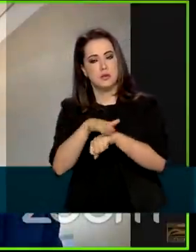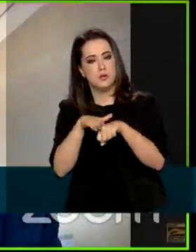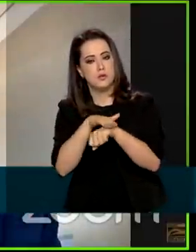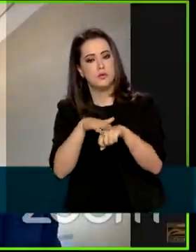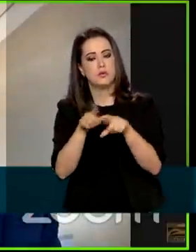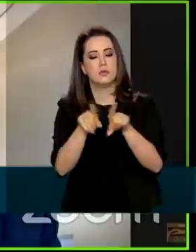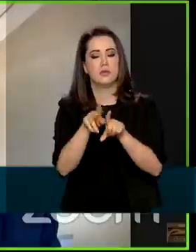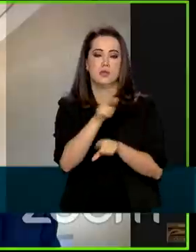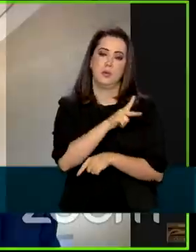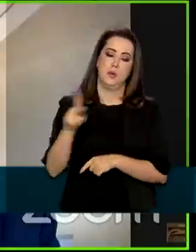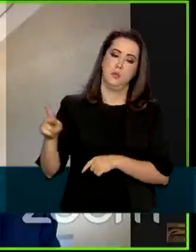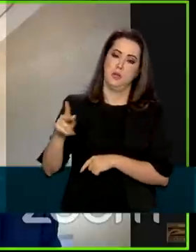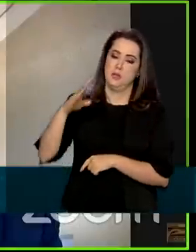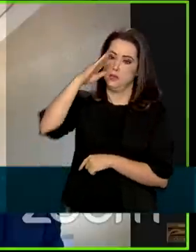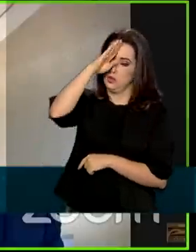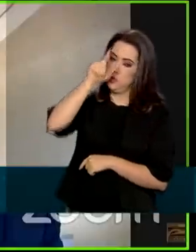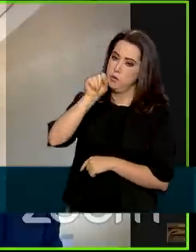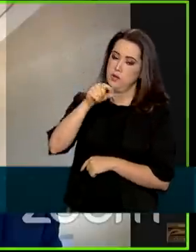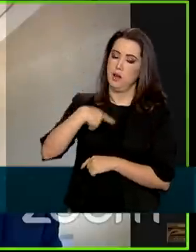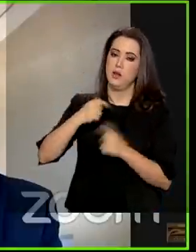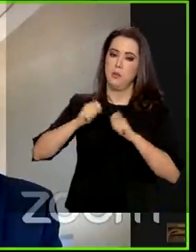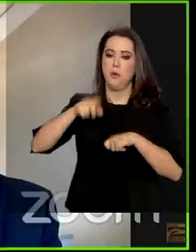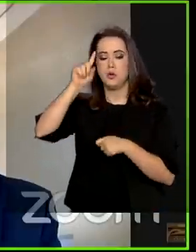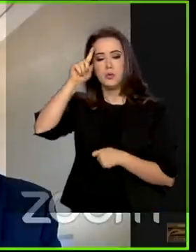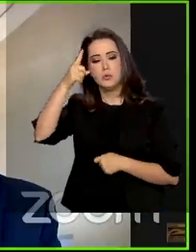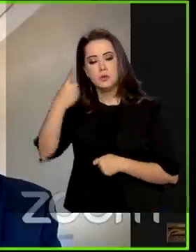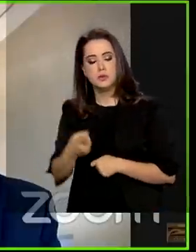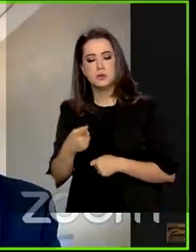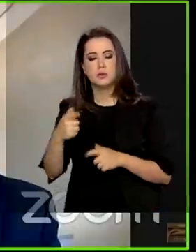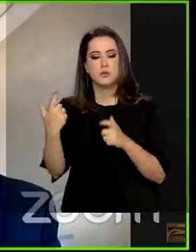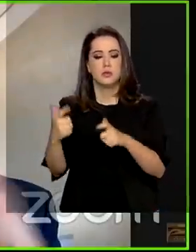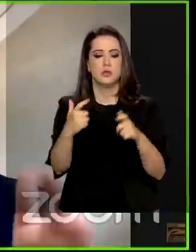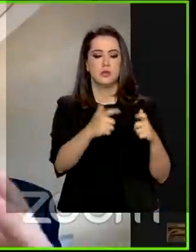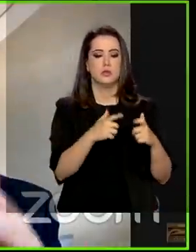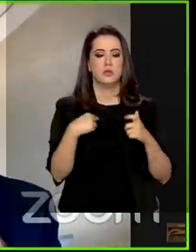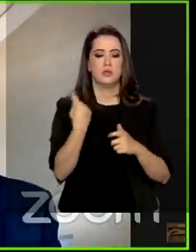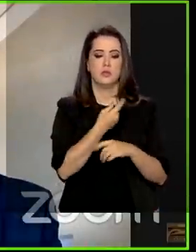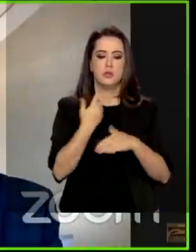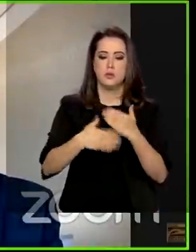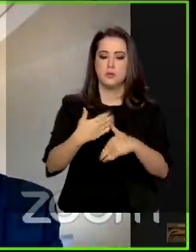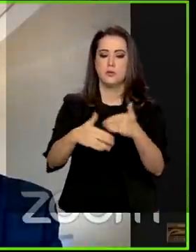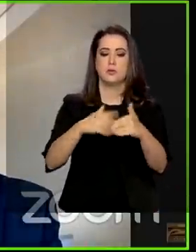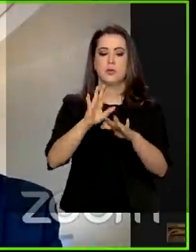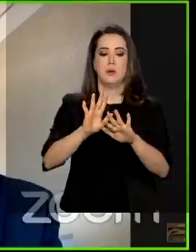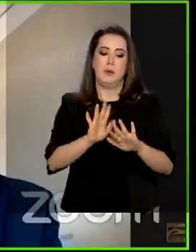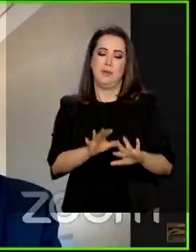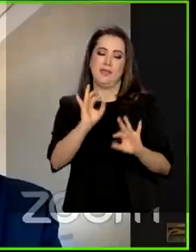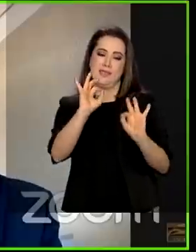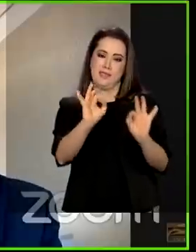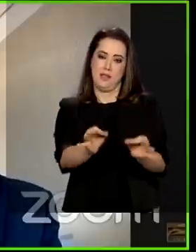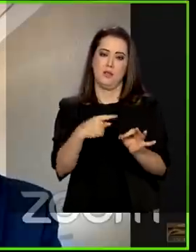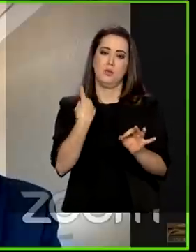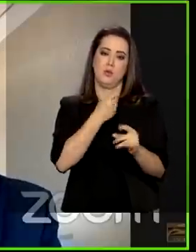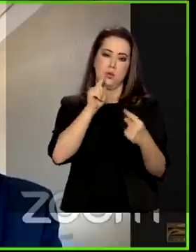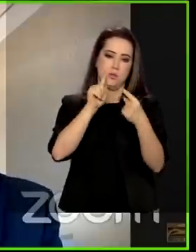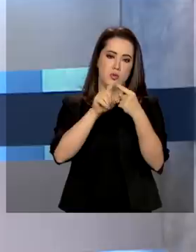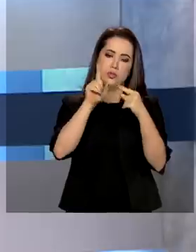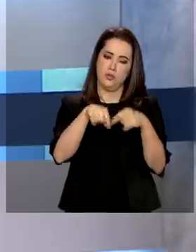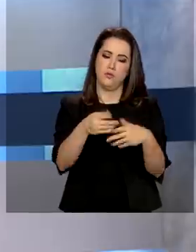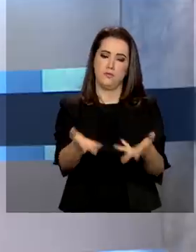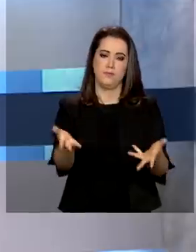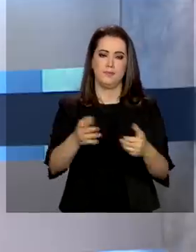prerrogativa de determinar por onde nós caminharemos, mas, certamente, esse é o nosso objetivo.